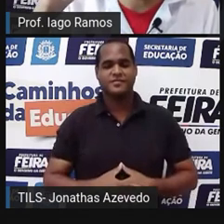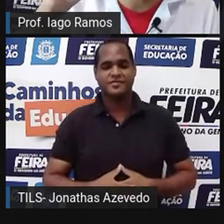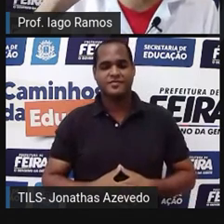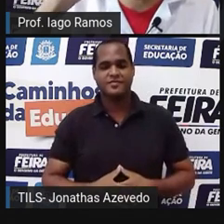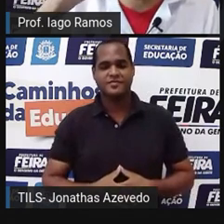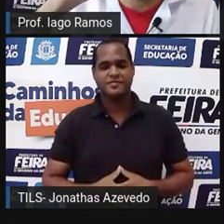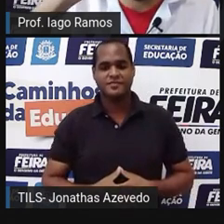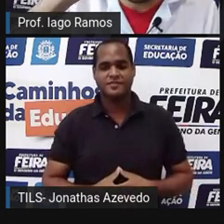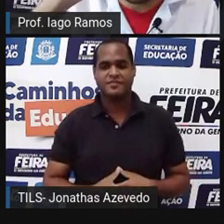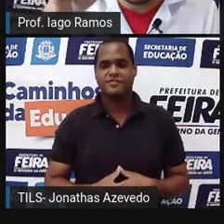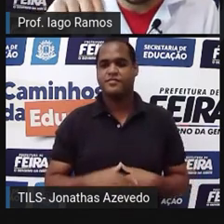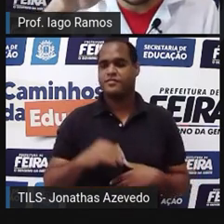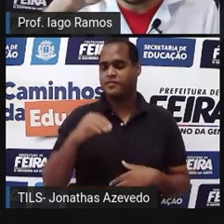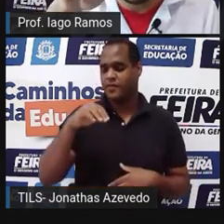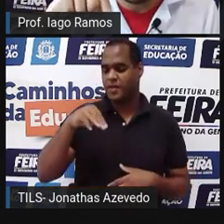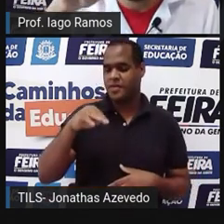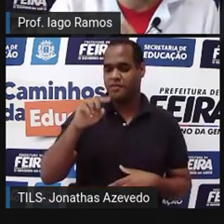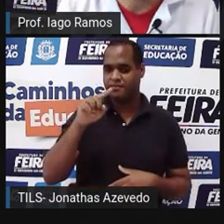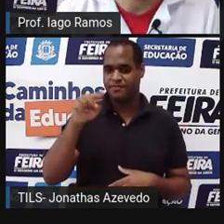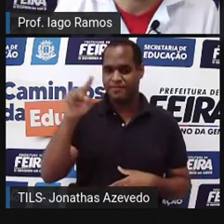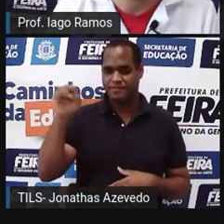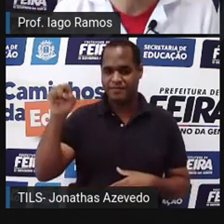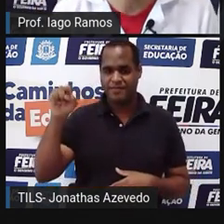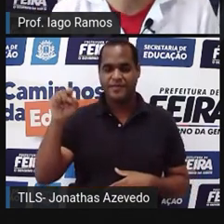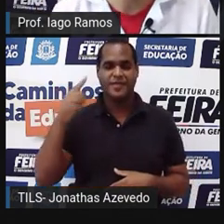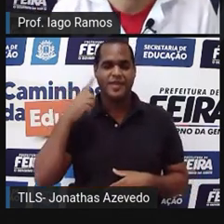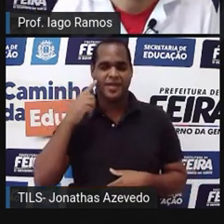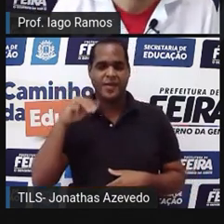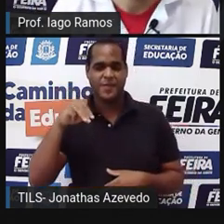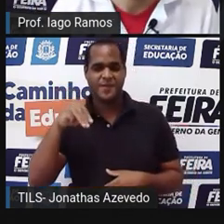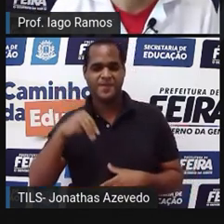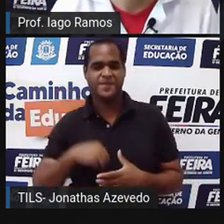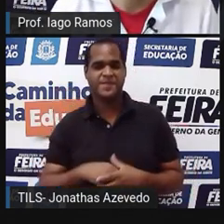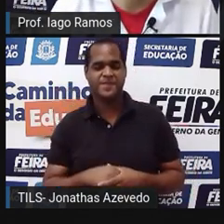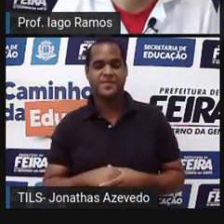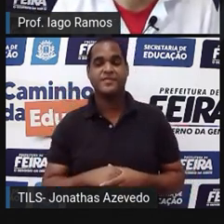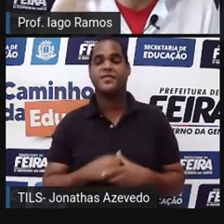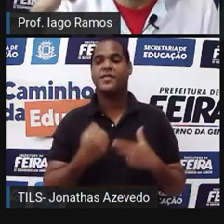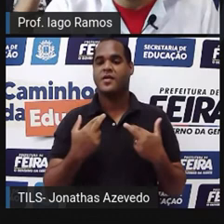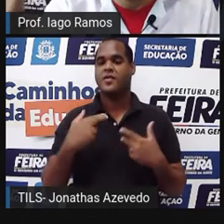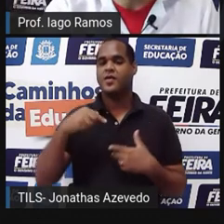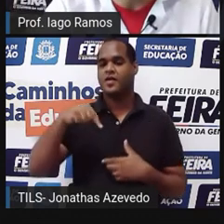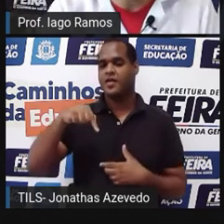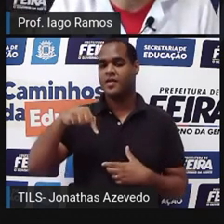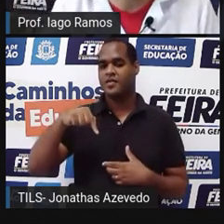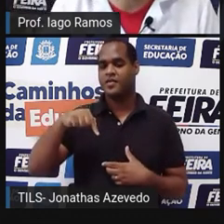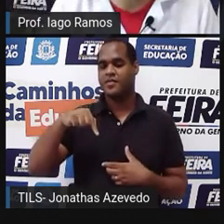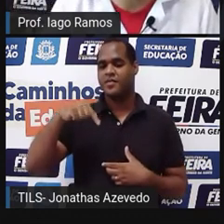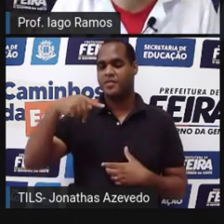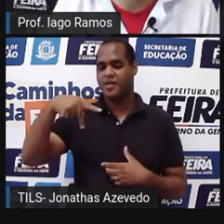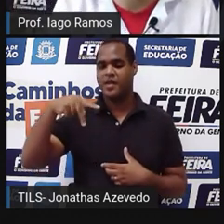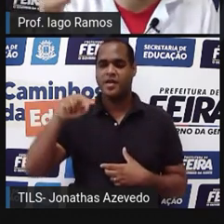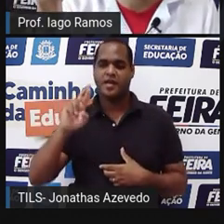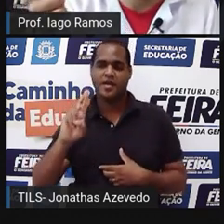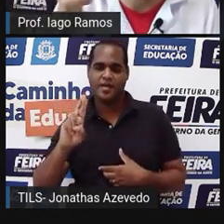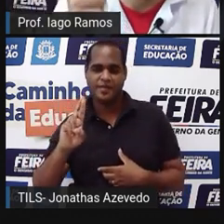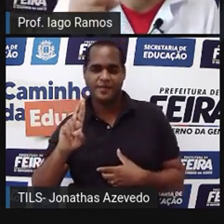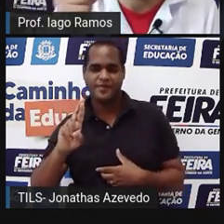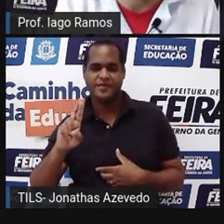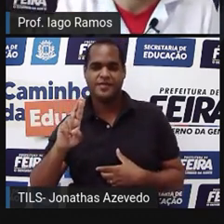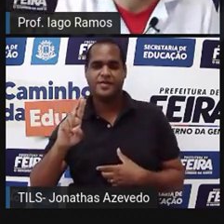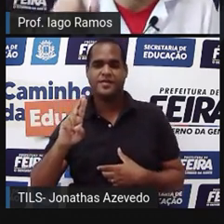o circunflexozinho no M para dizer que o ângulo é formado no M tem a mesma medida do que o outro no grande que é o ângulo